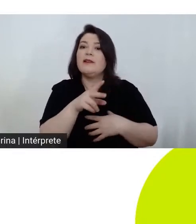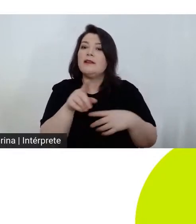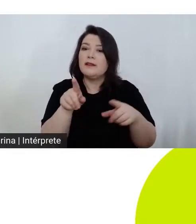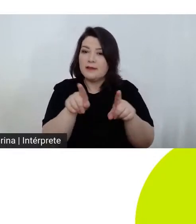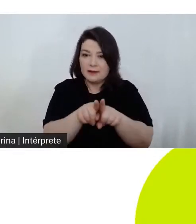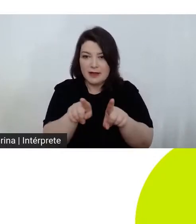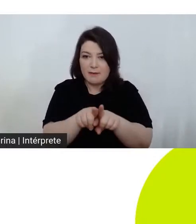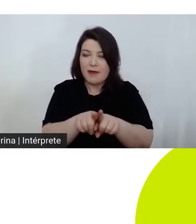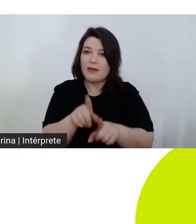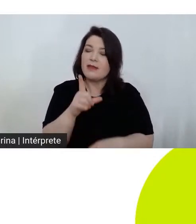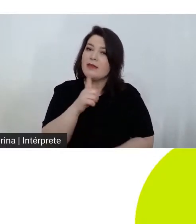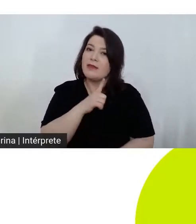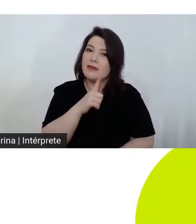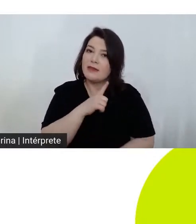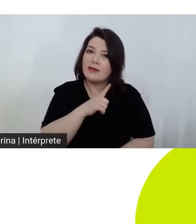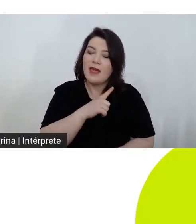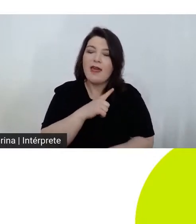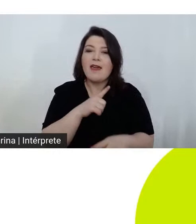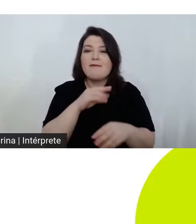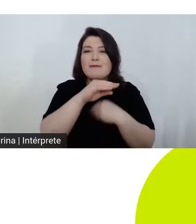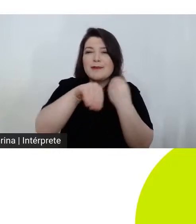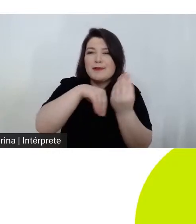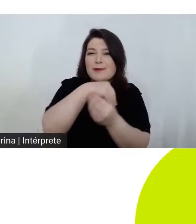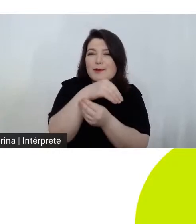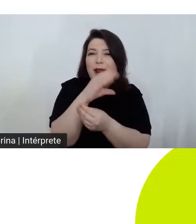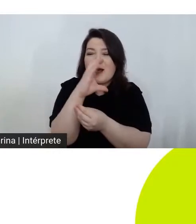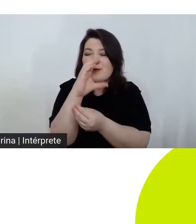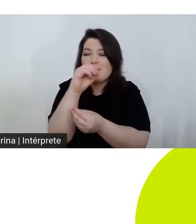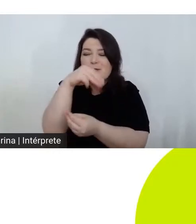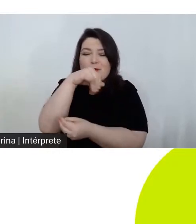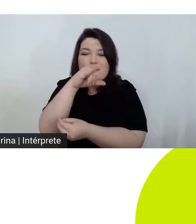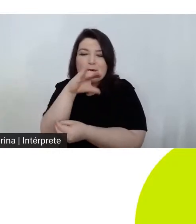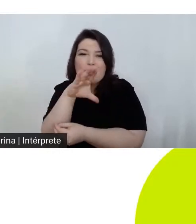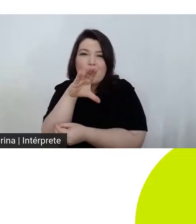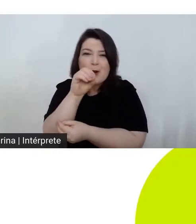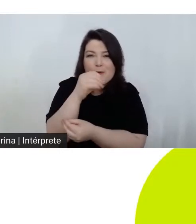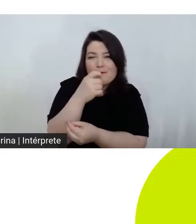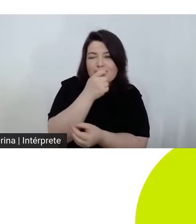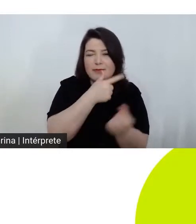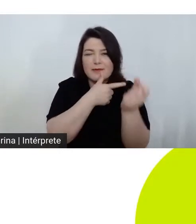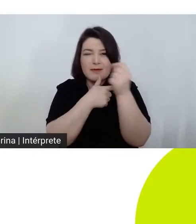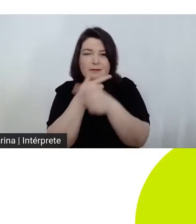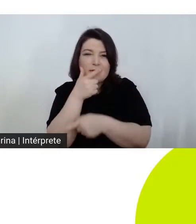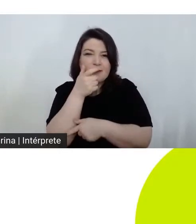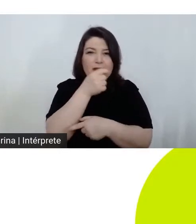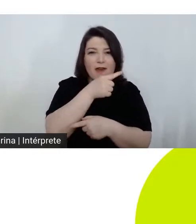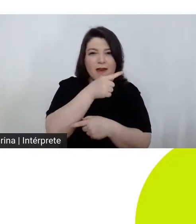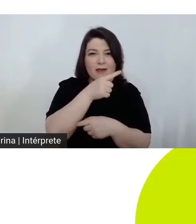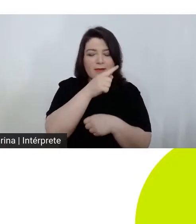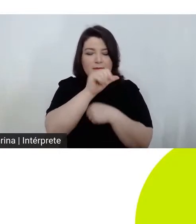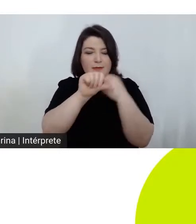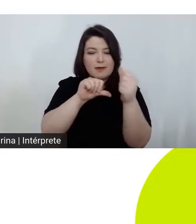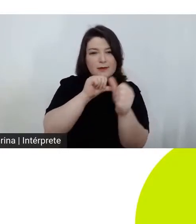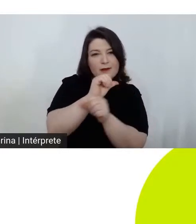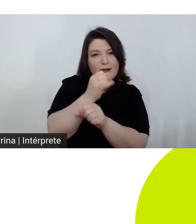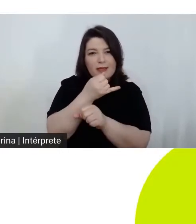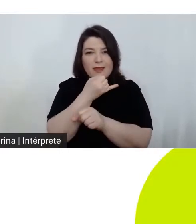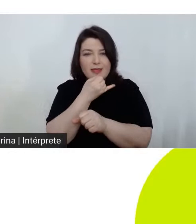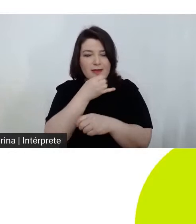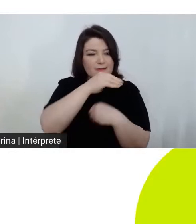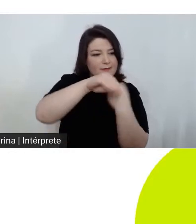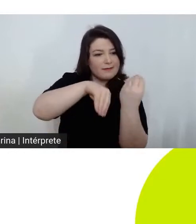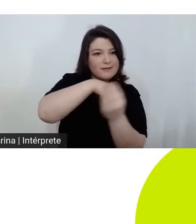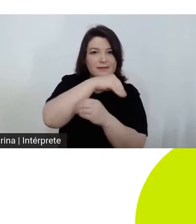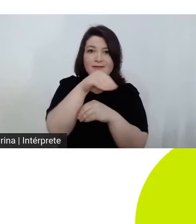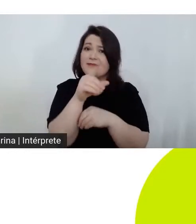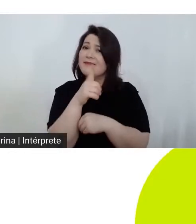de de de comic relief que é exatamente isso ou seja uma espécie de de de compensação cómica